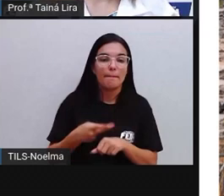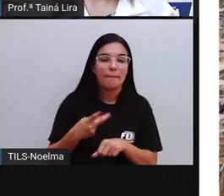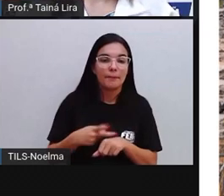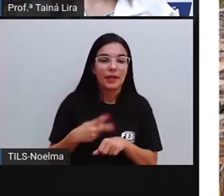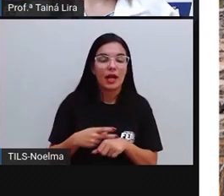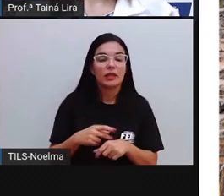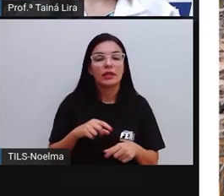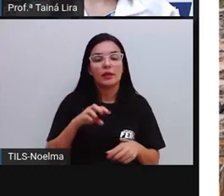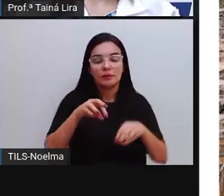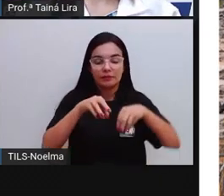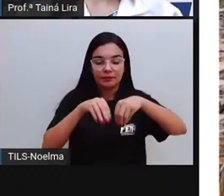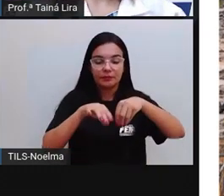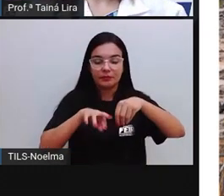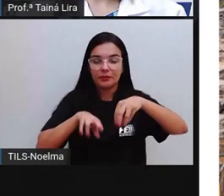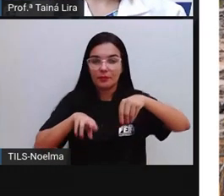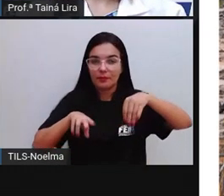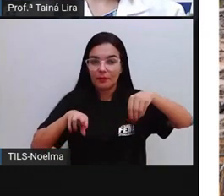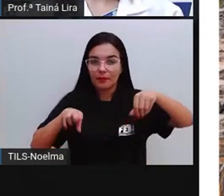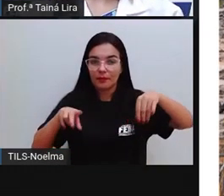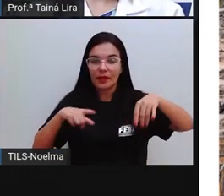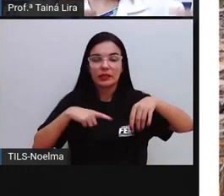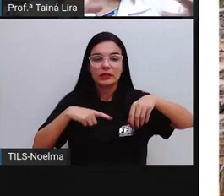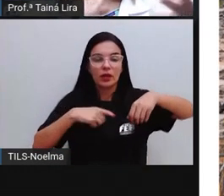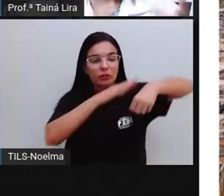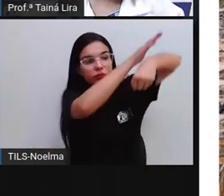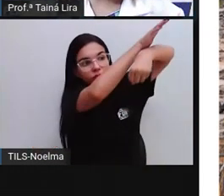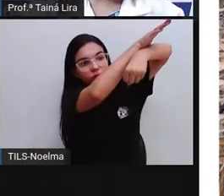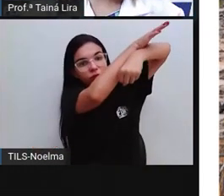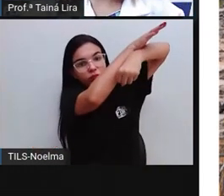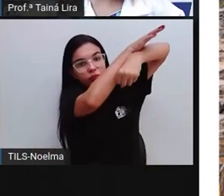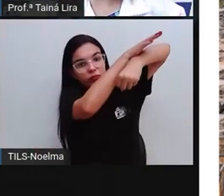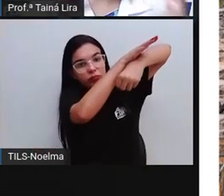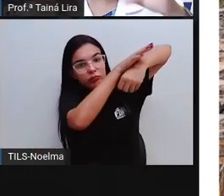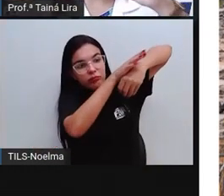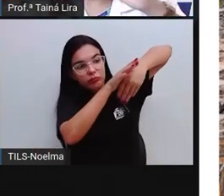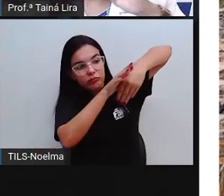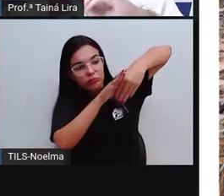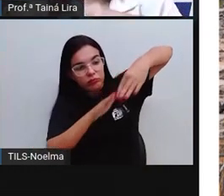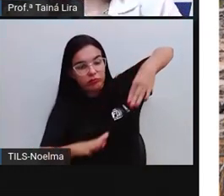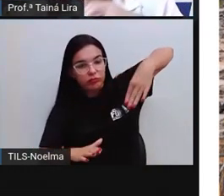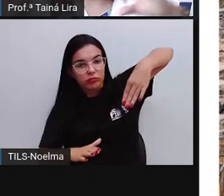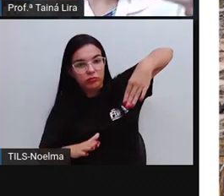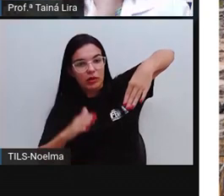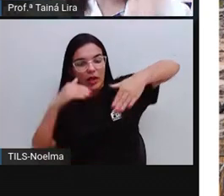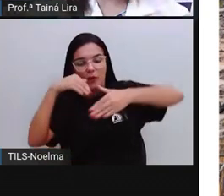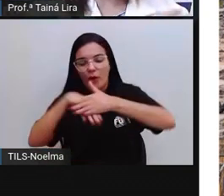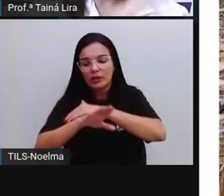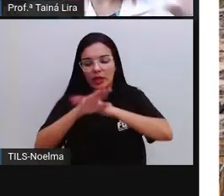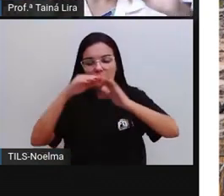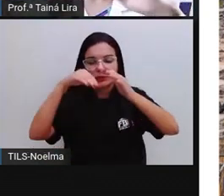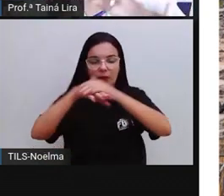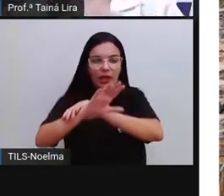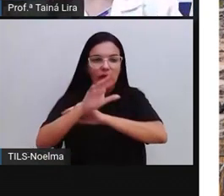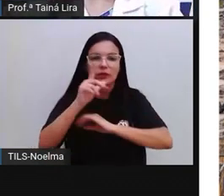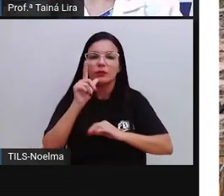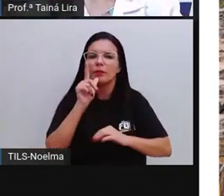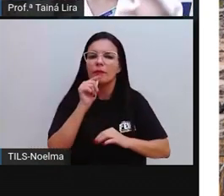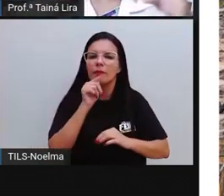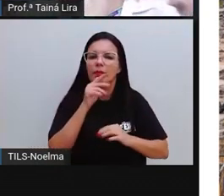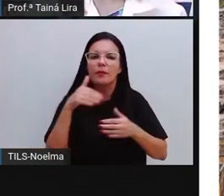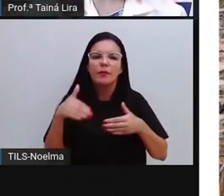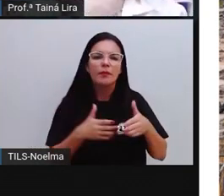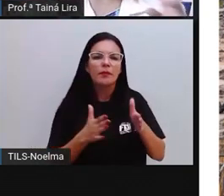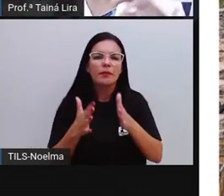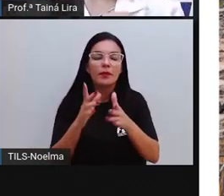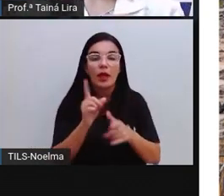Eles tinham ali uma barragem, que é como se fosse um rio, tá? Segundo, onde eles iam guardando todo o rejeito, que é o que eles